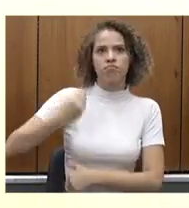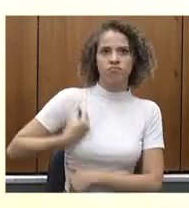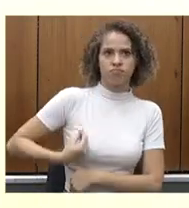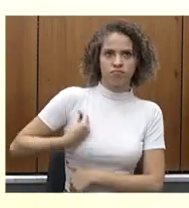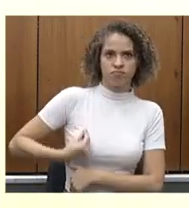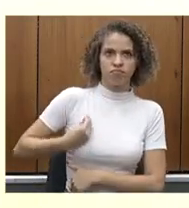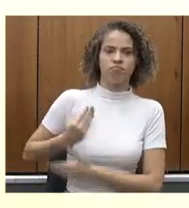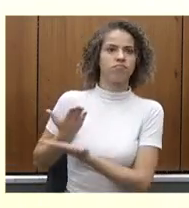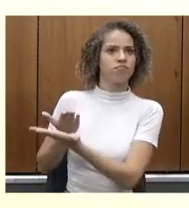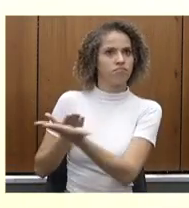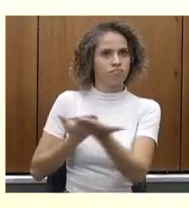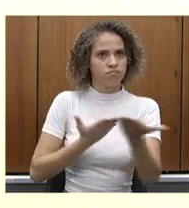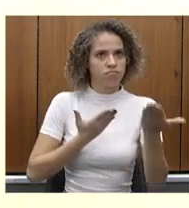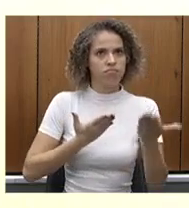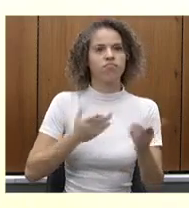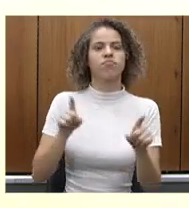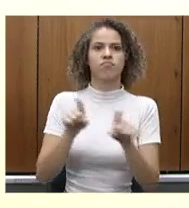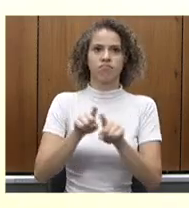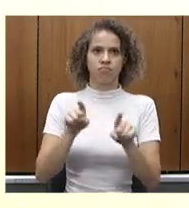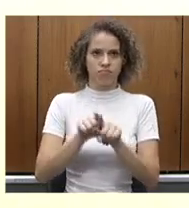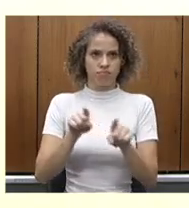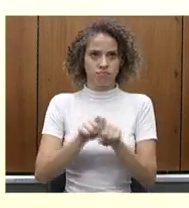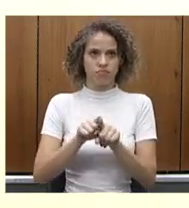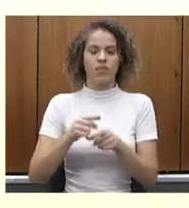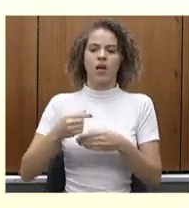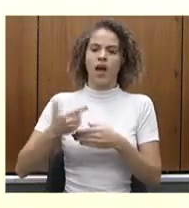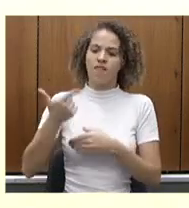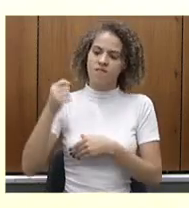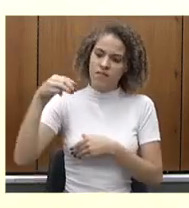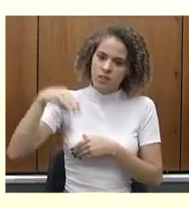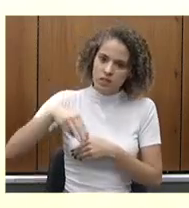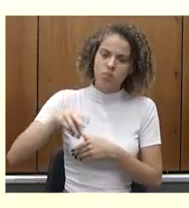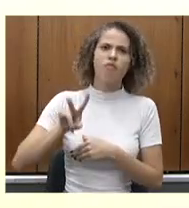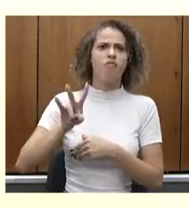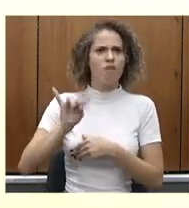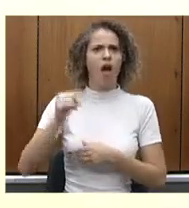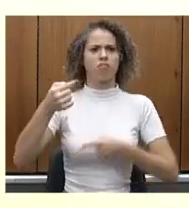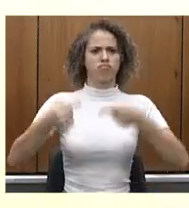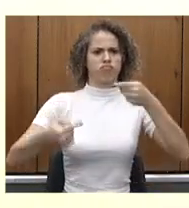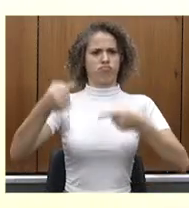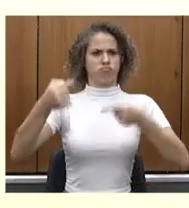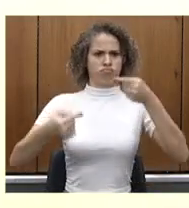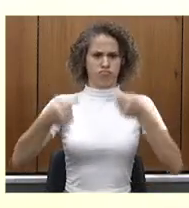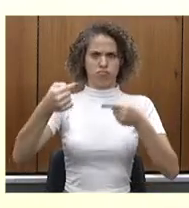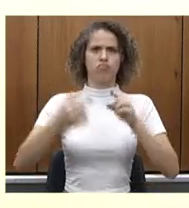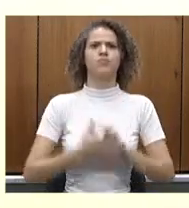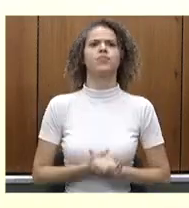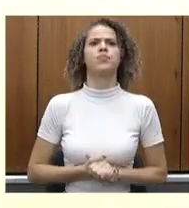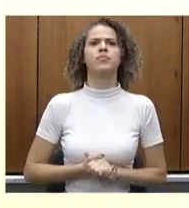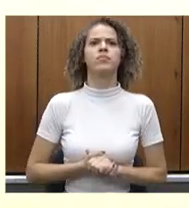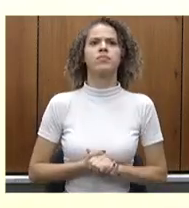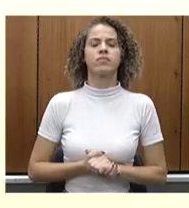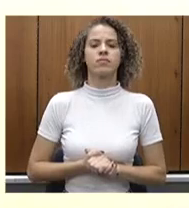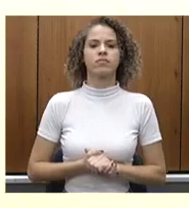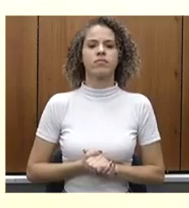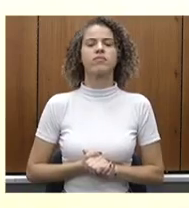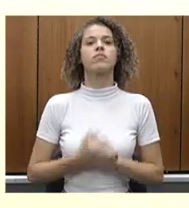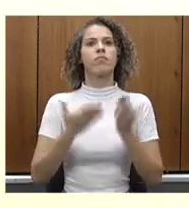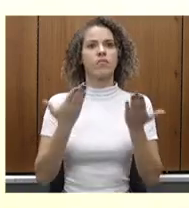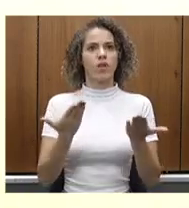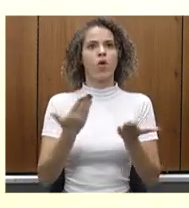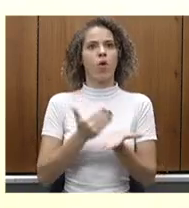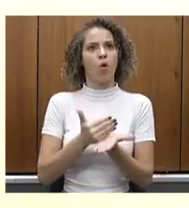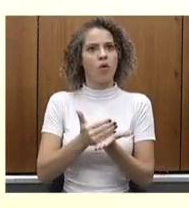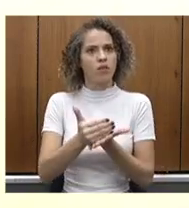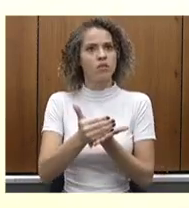Assembleia Fiscaliza. O senhor tem até 20 minutos, mas, caso considere necessário, está franqueado ao